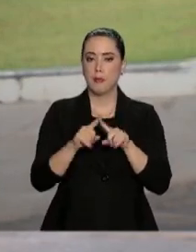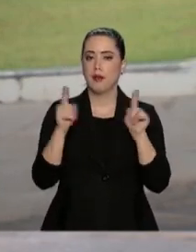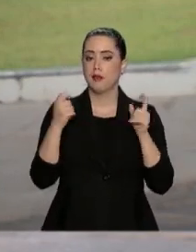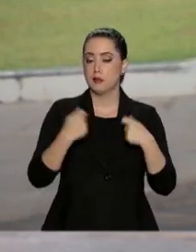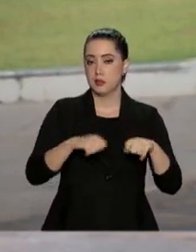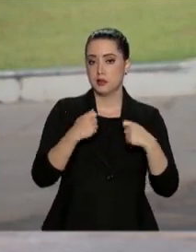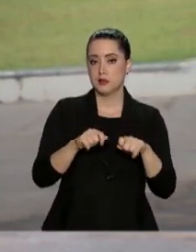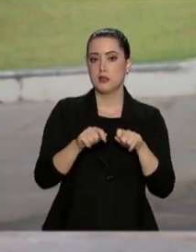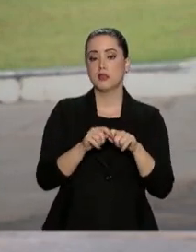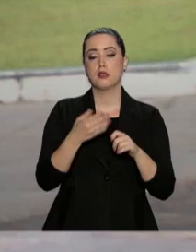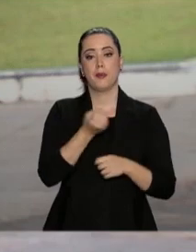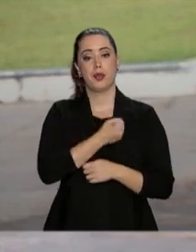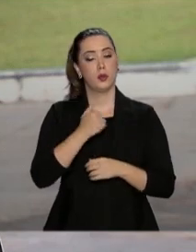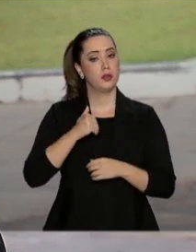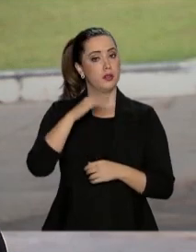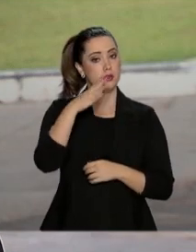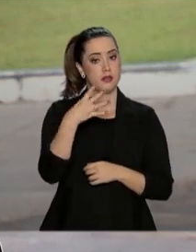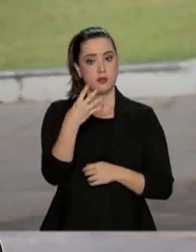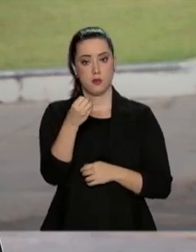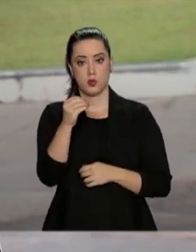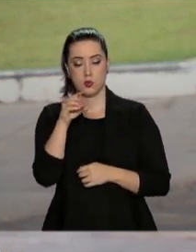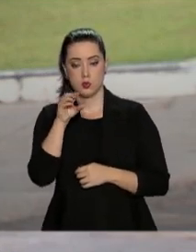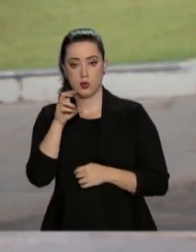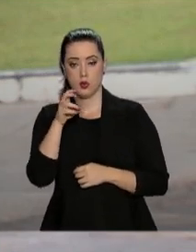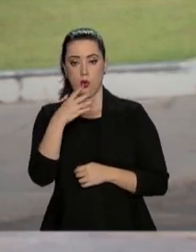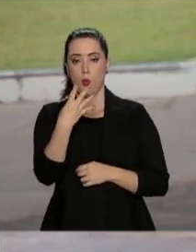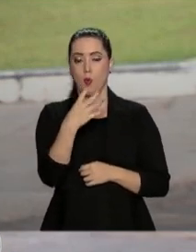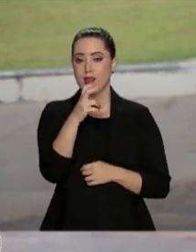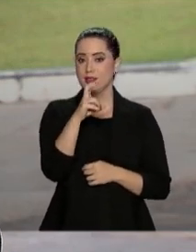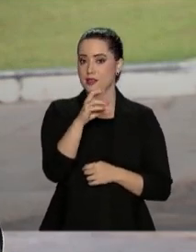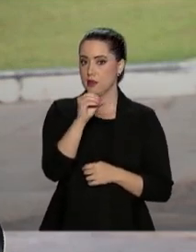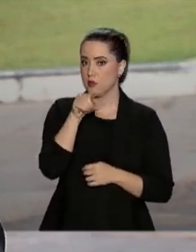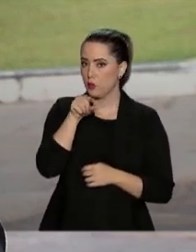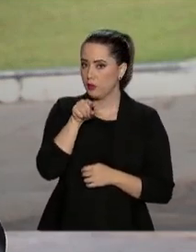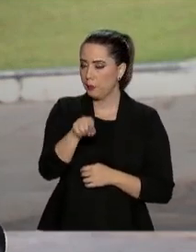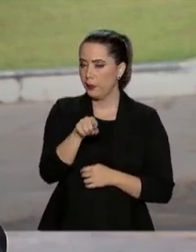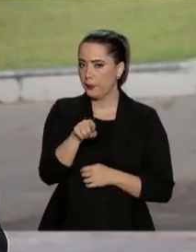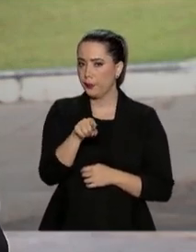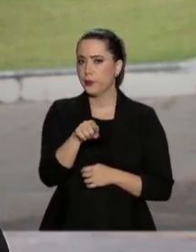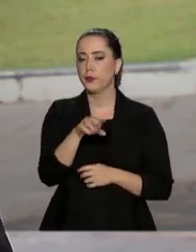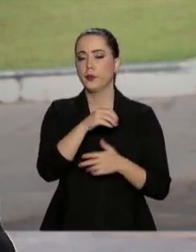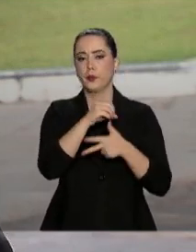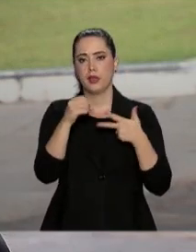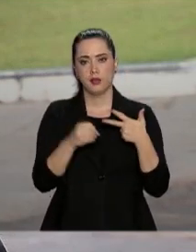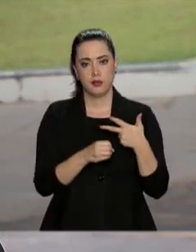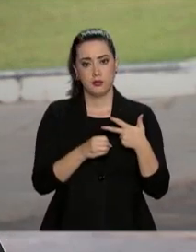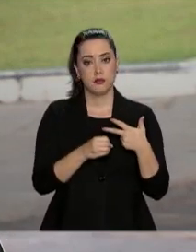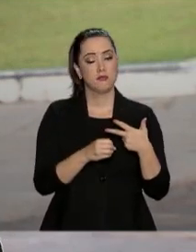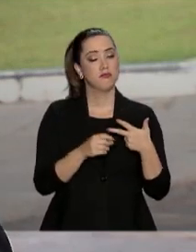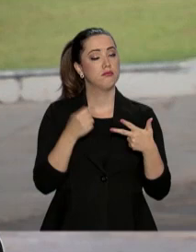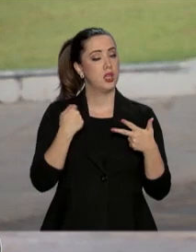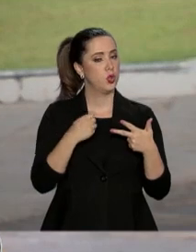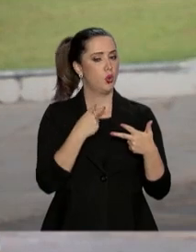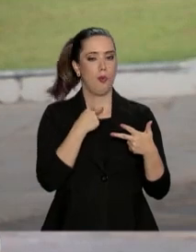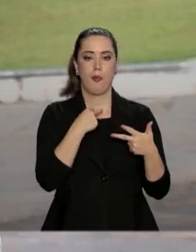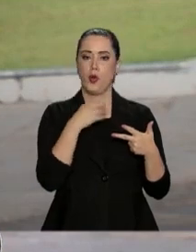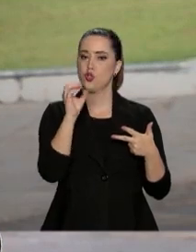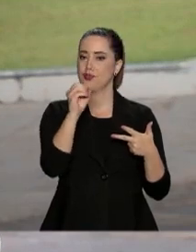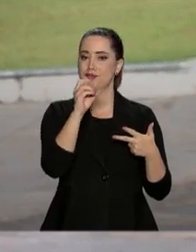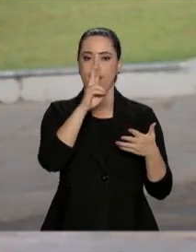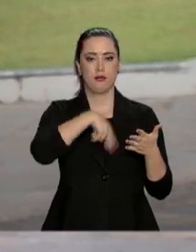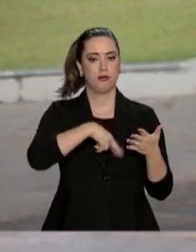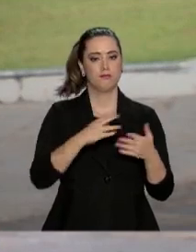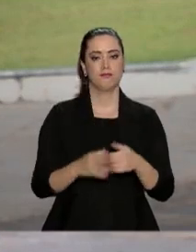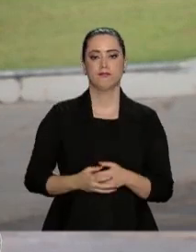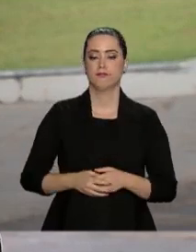estudante tenha nota superior a 450 pontos no Exame Nacional do Ensino Médio, o Enem, e não ter tirado zero